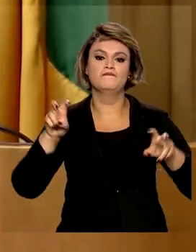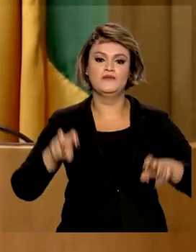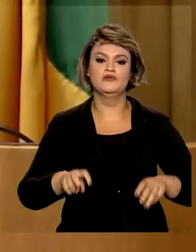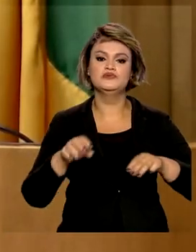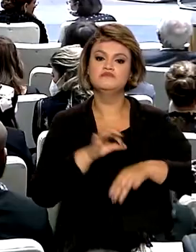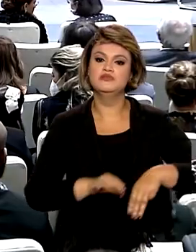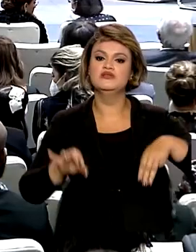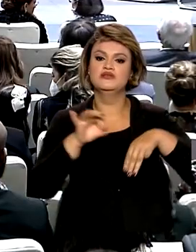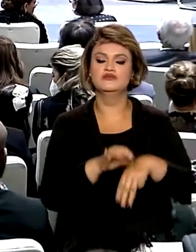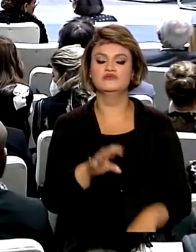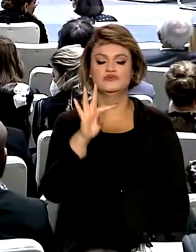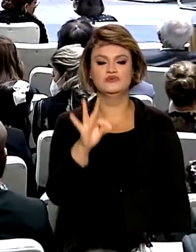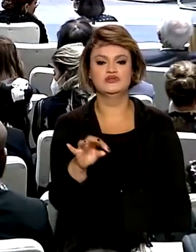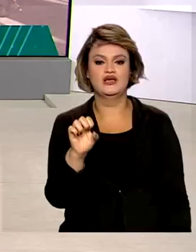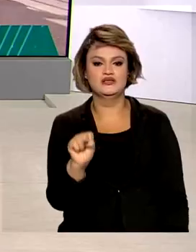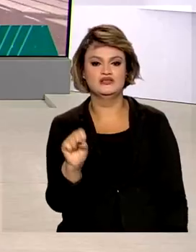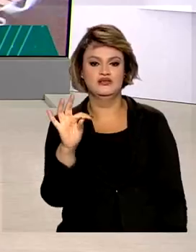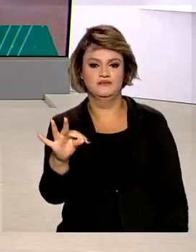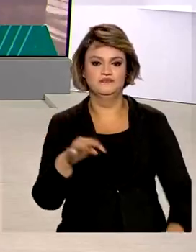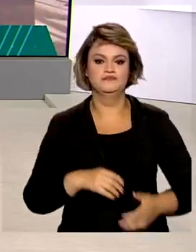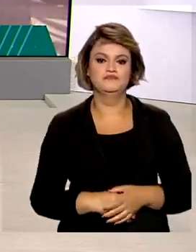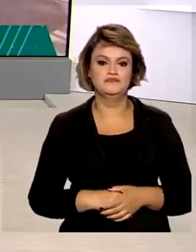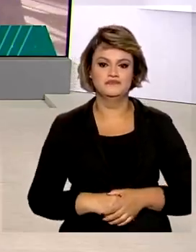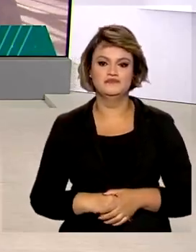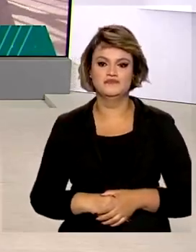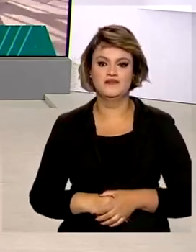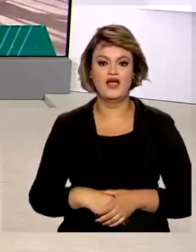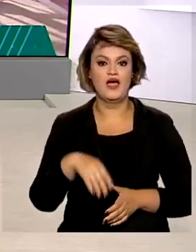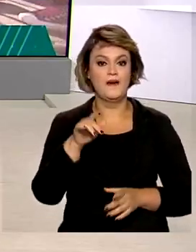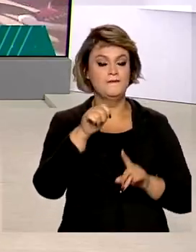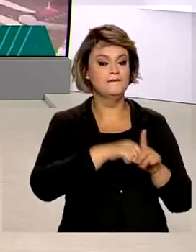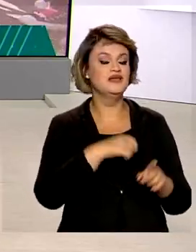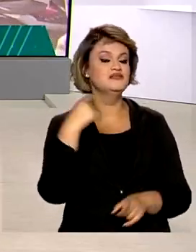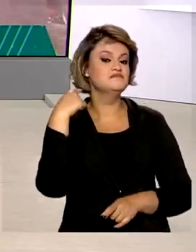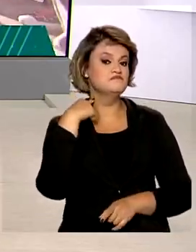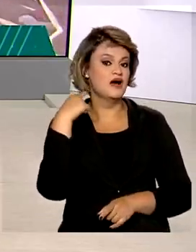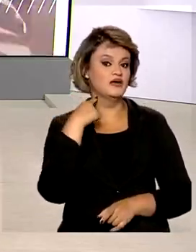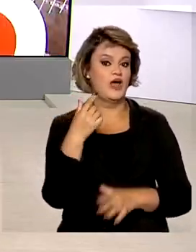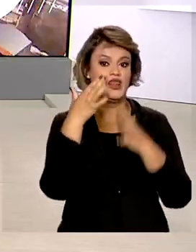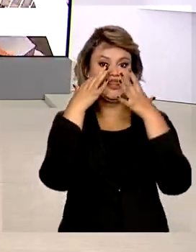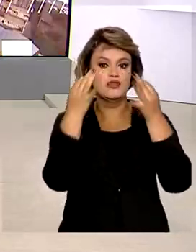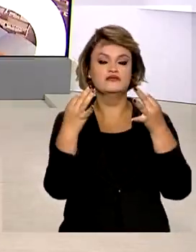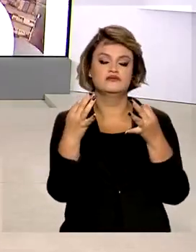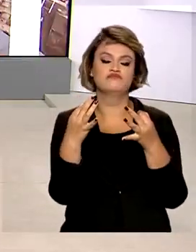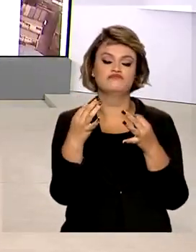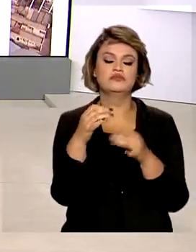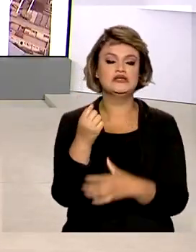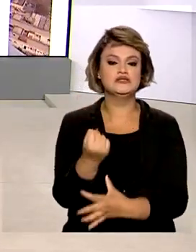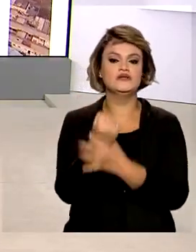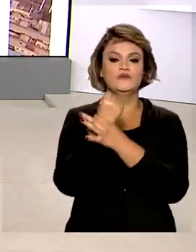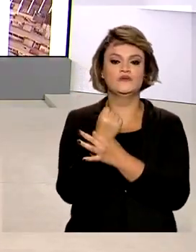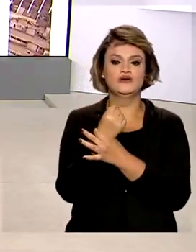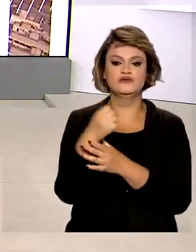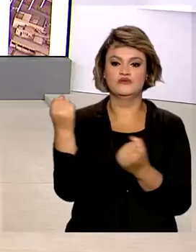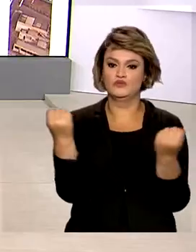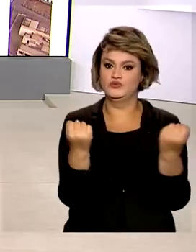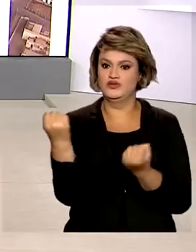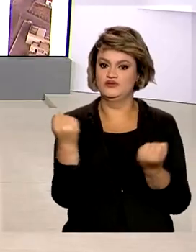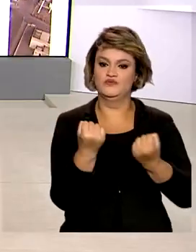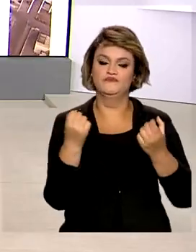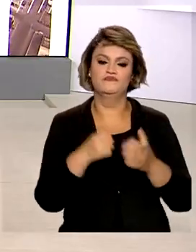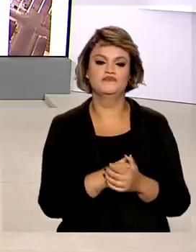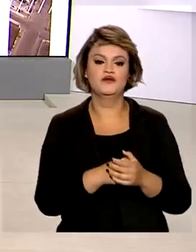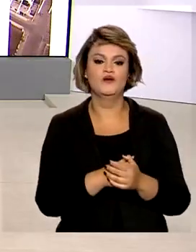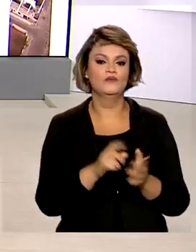ministros do TST. Maio é o mês de chamar a atenção para a segurança no trânsito. E a